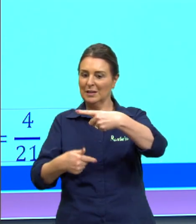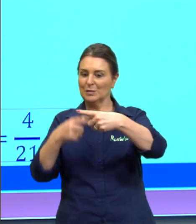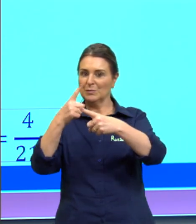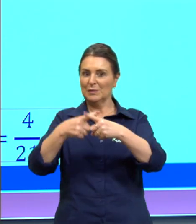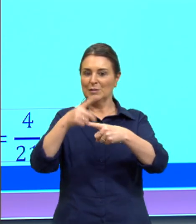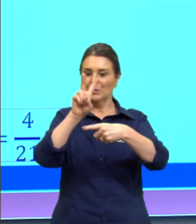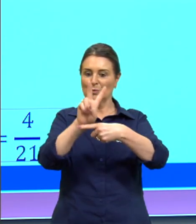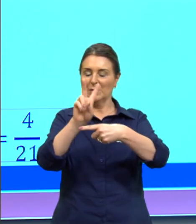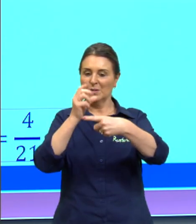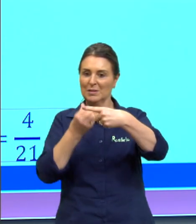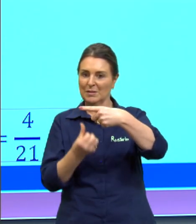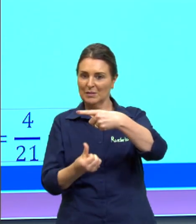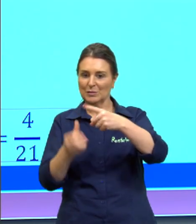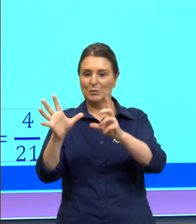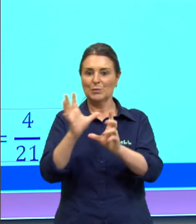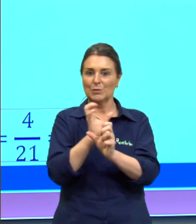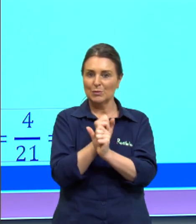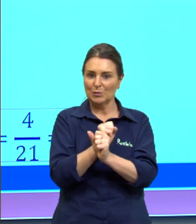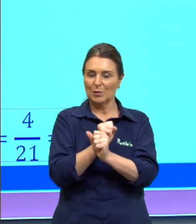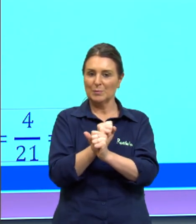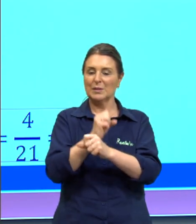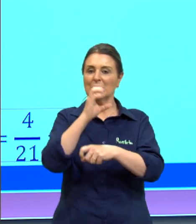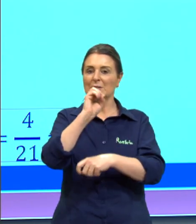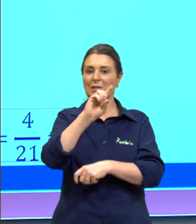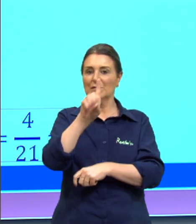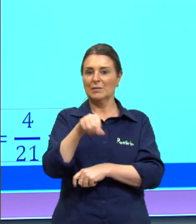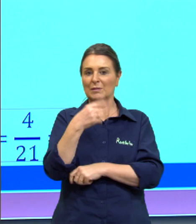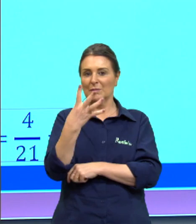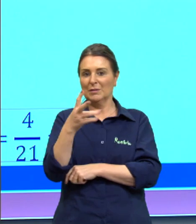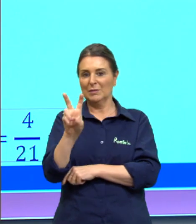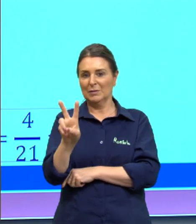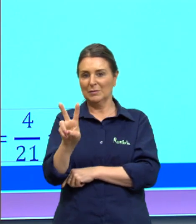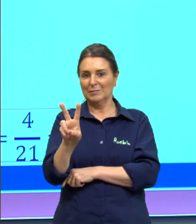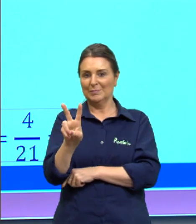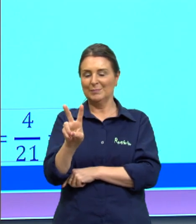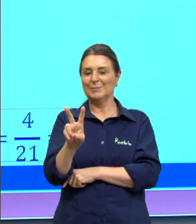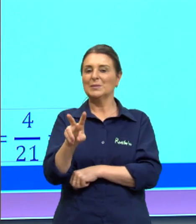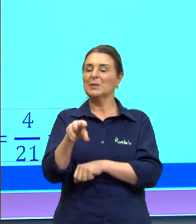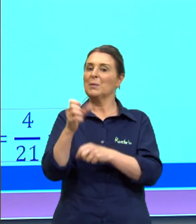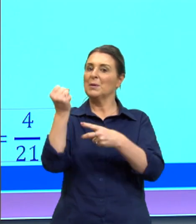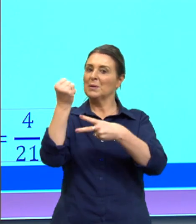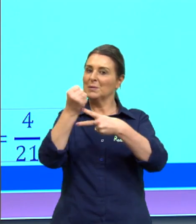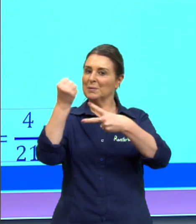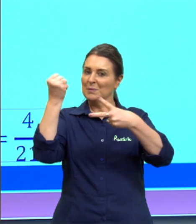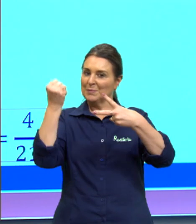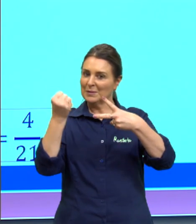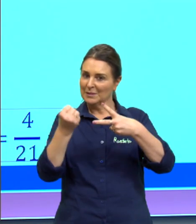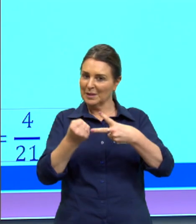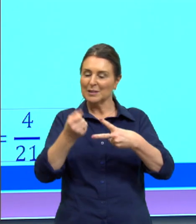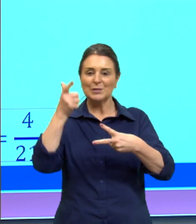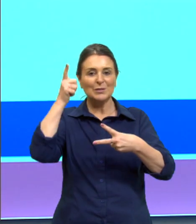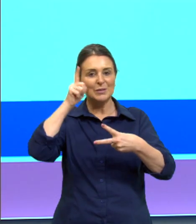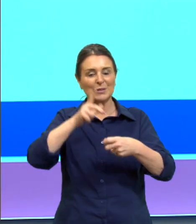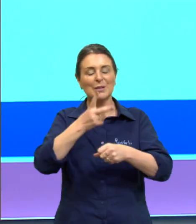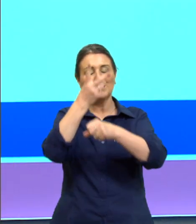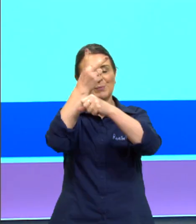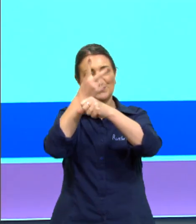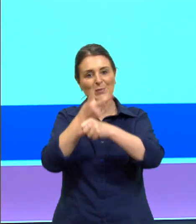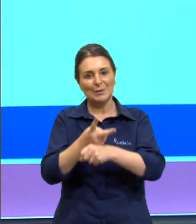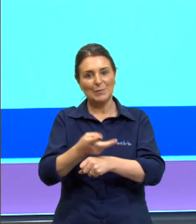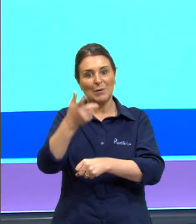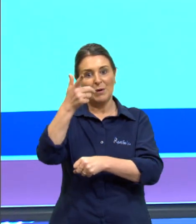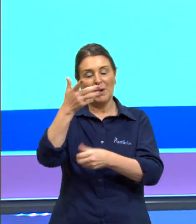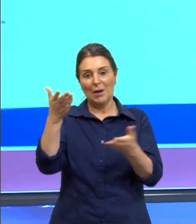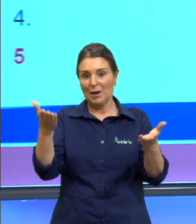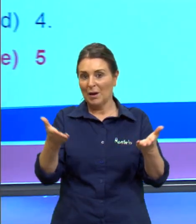somando tenho ali 0,42 então essas são as probabilidades de ganhar o prêmio agora